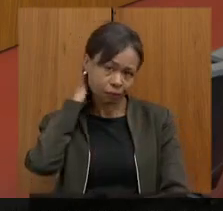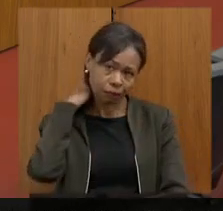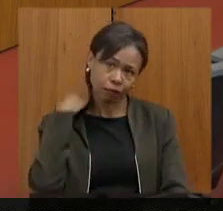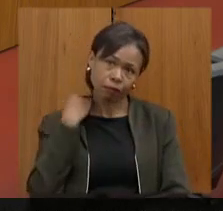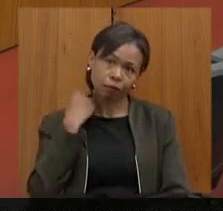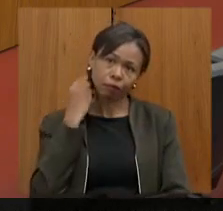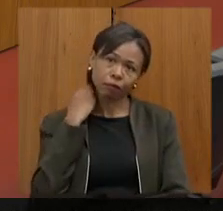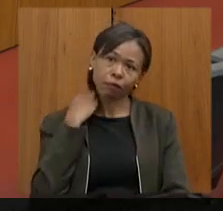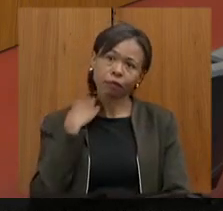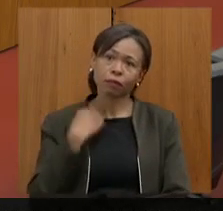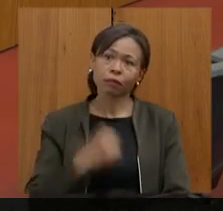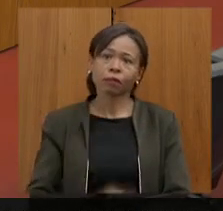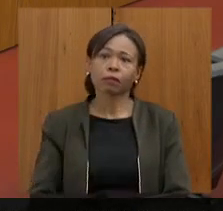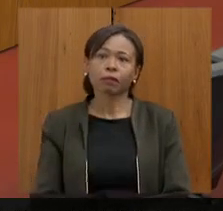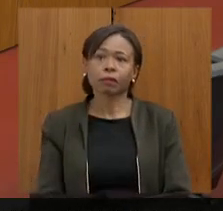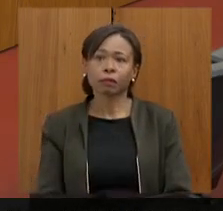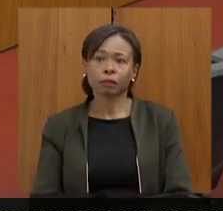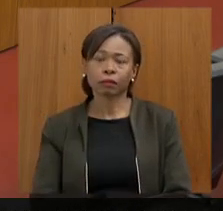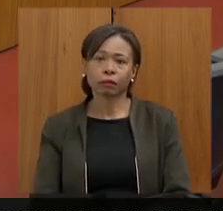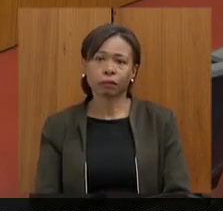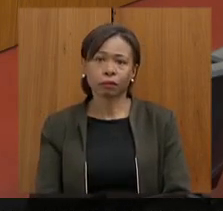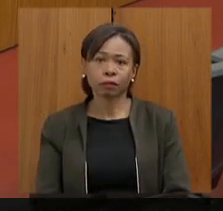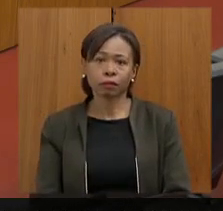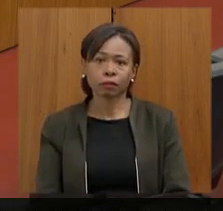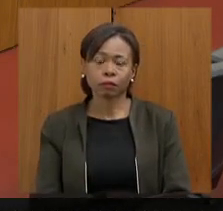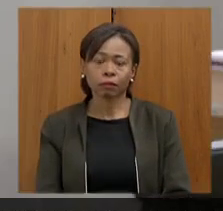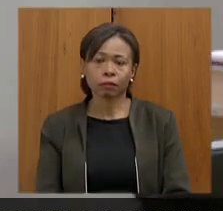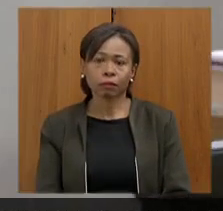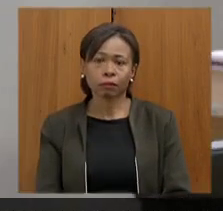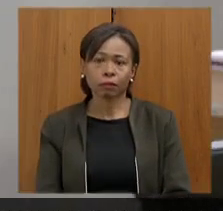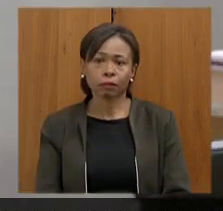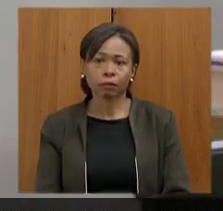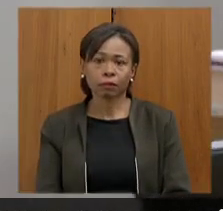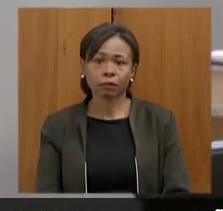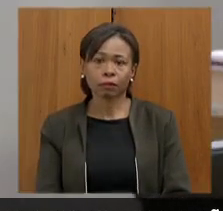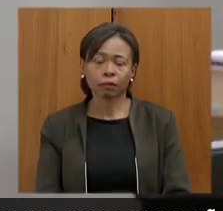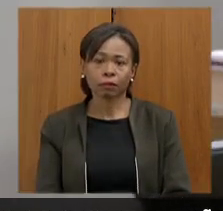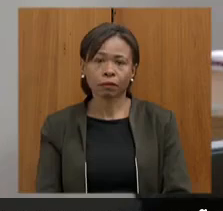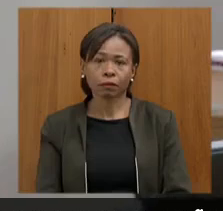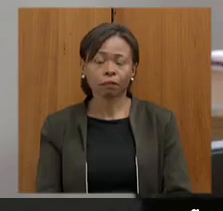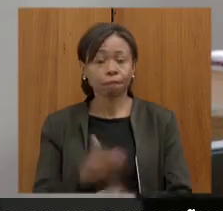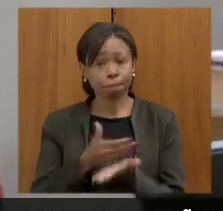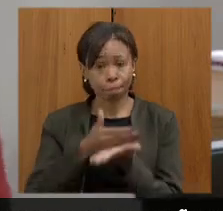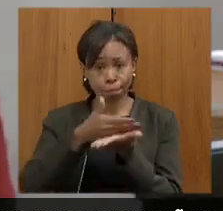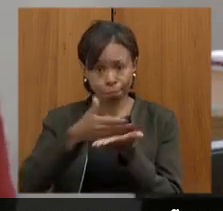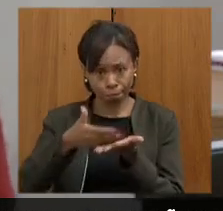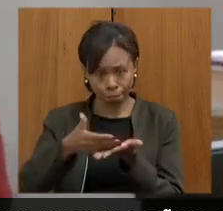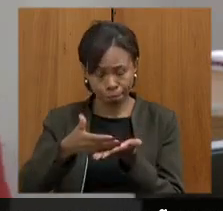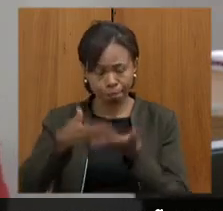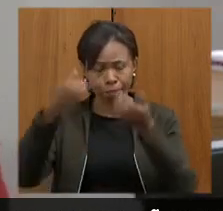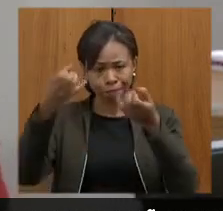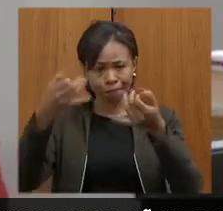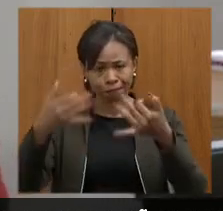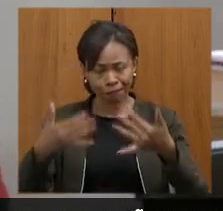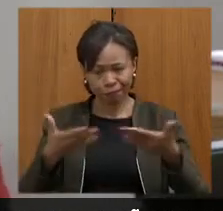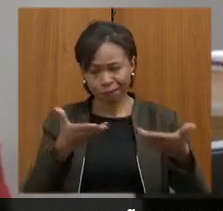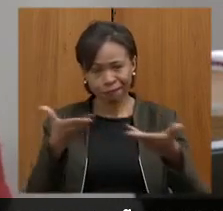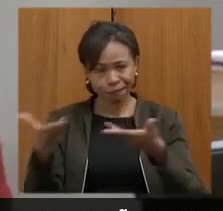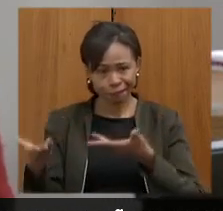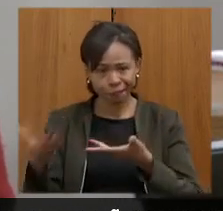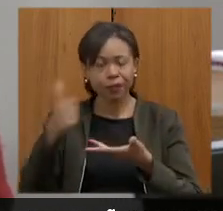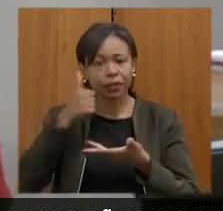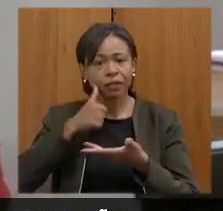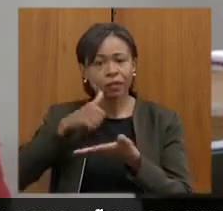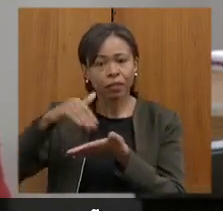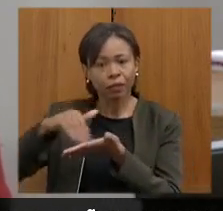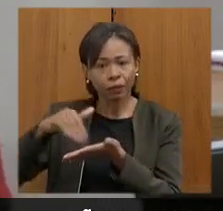Mas aí é o deputado. Não? Ok. Bem, para as considerações iniciais, passo a palavra à secretária